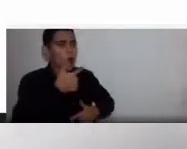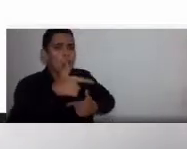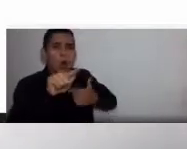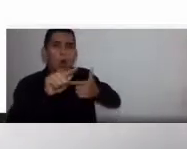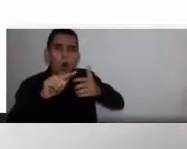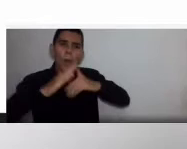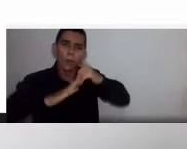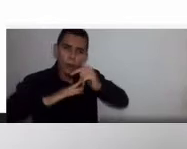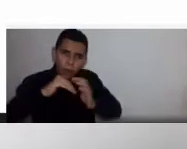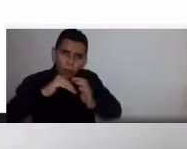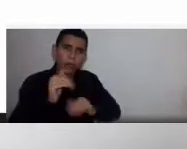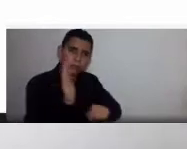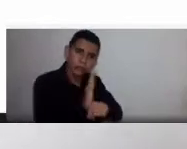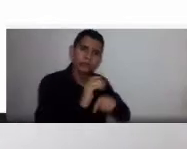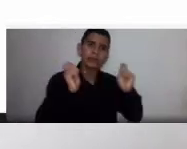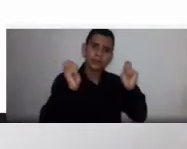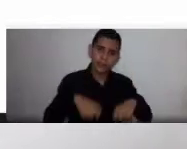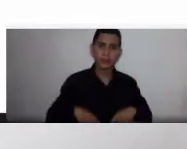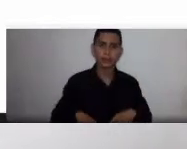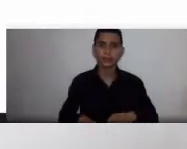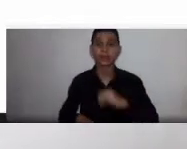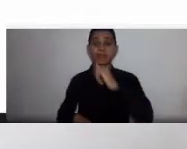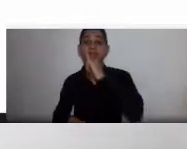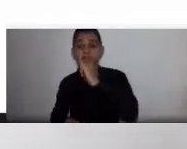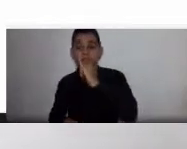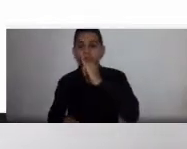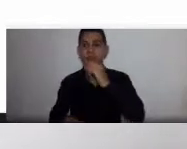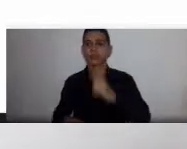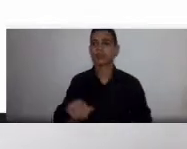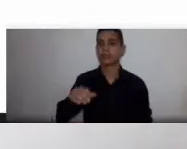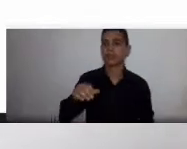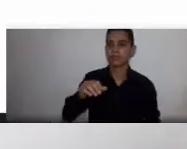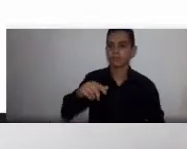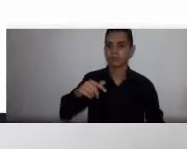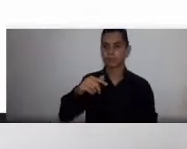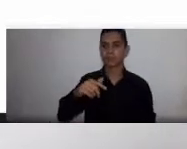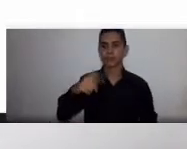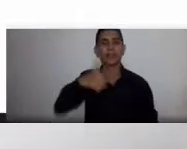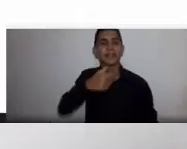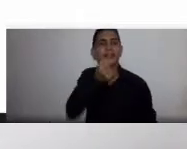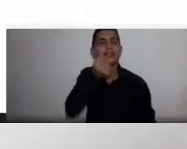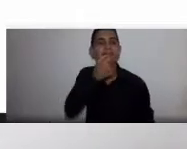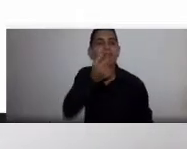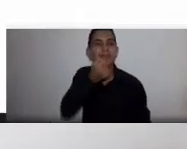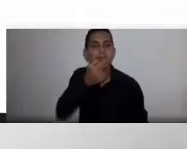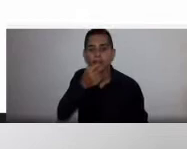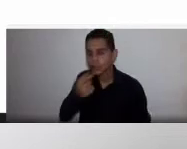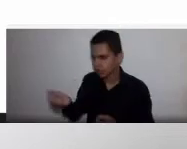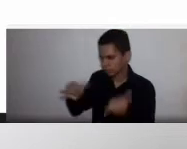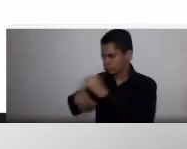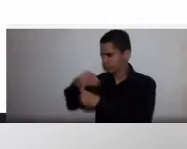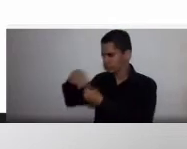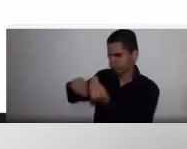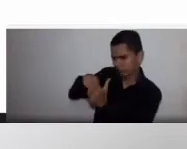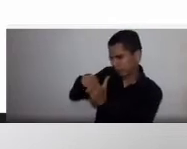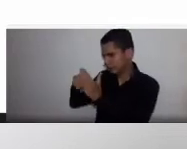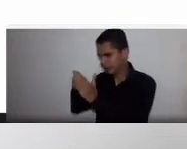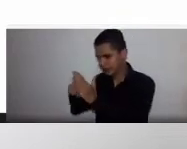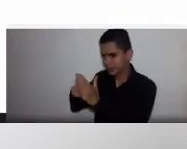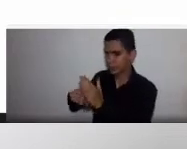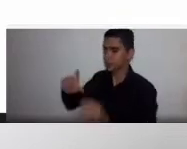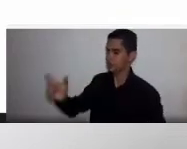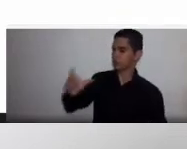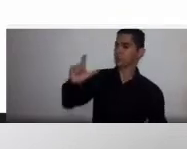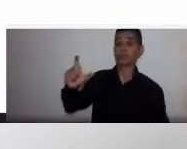uma anestesia hipotensiva, administração de drogas que melhoram a coagulação, como o ácido tranexâmico.